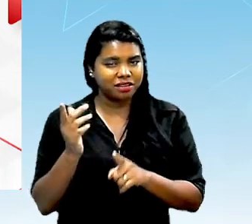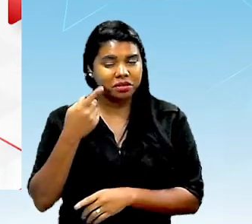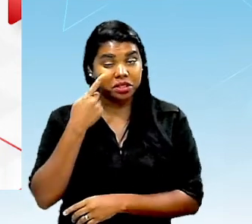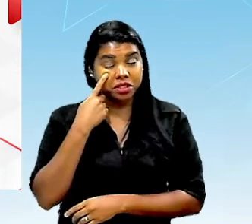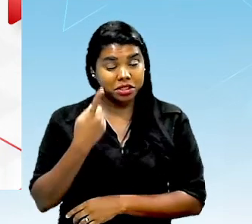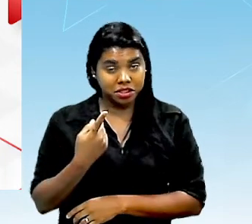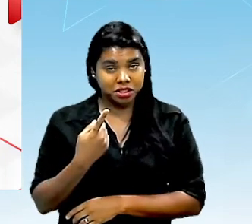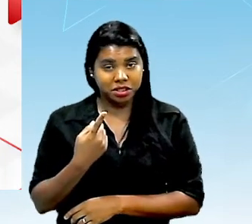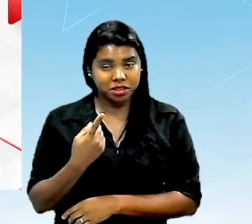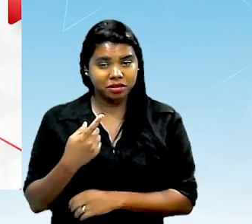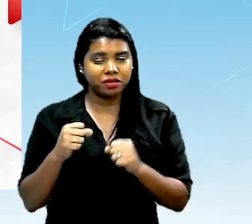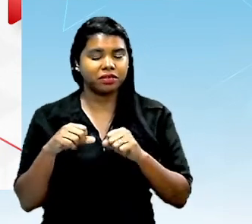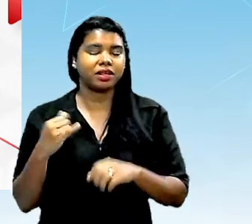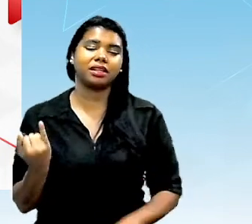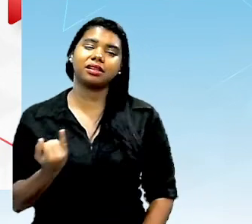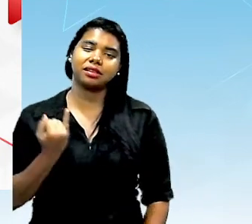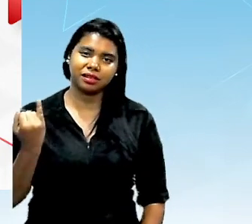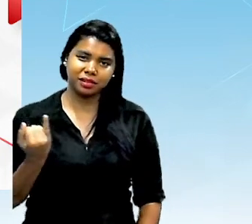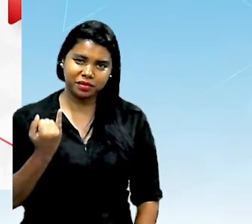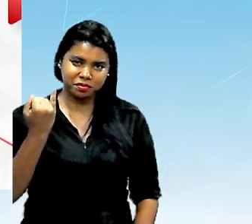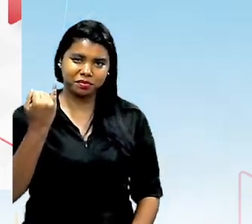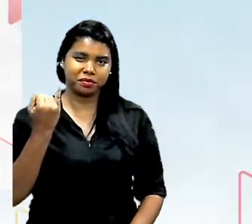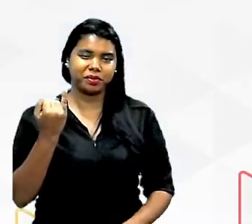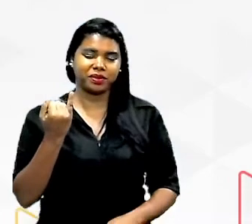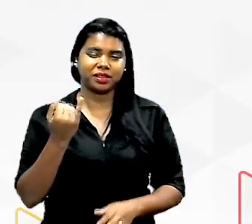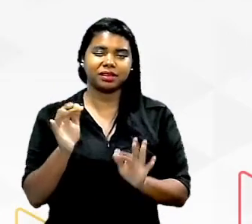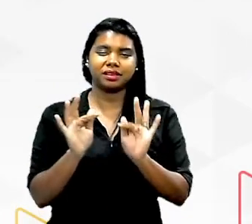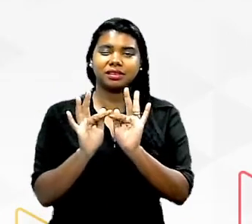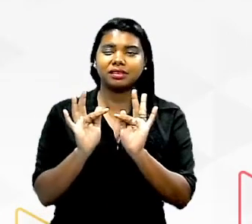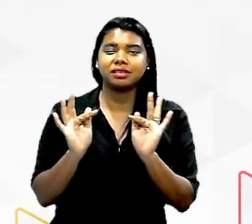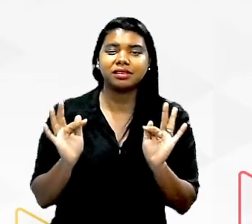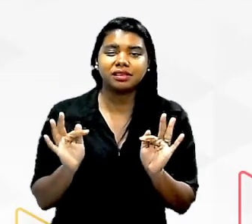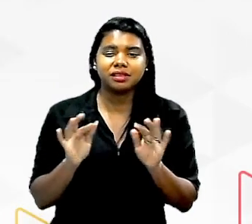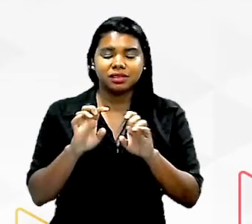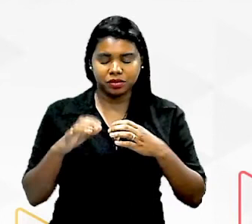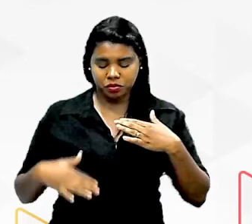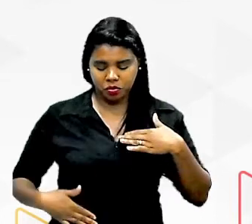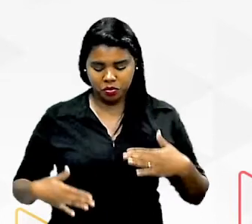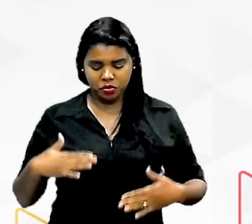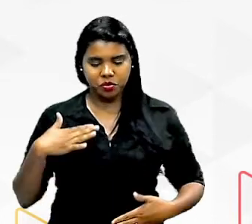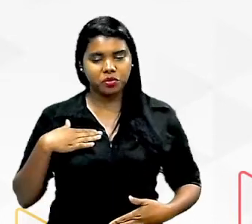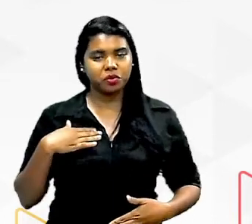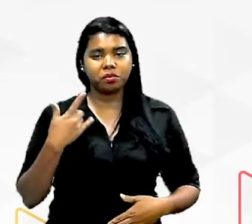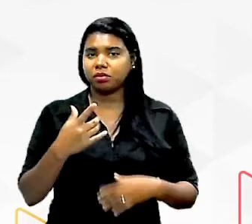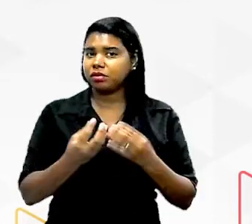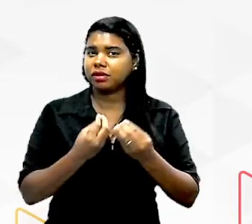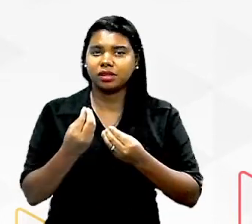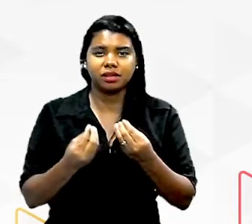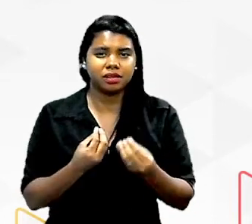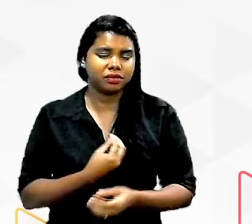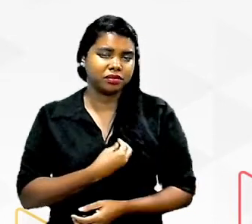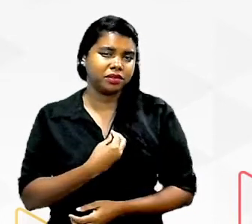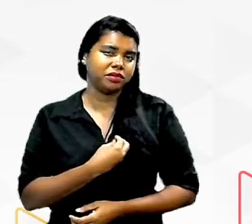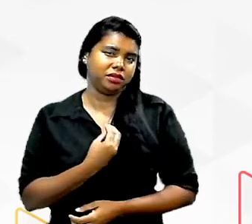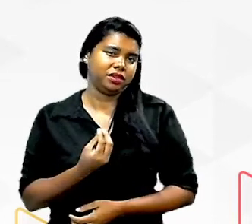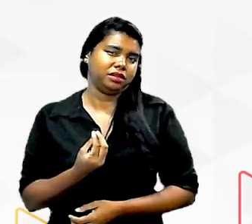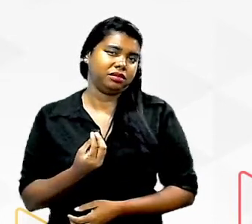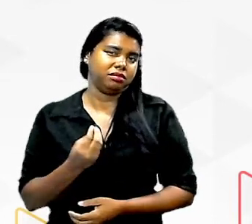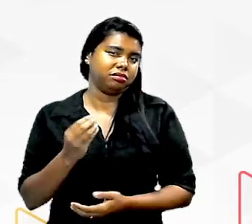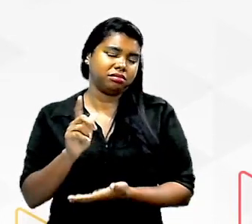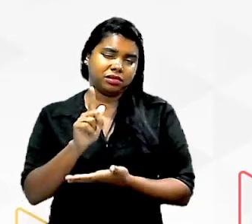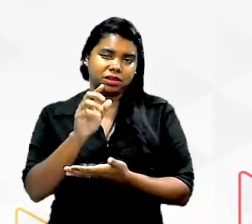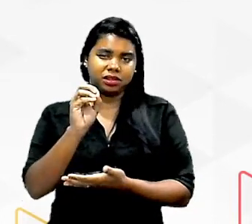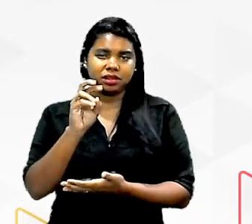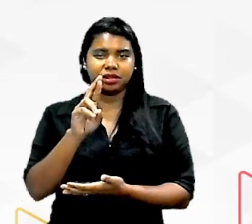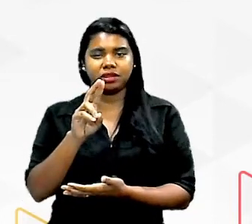viu as gorduras são importantes para o funcionamento e a estrutura do nosso corpo então não dá para viver sem gordura não tem cond